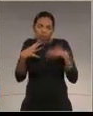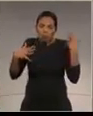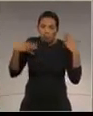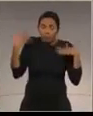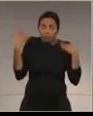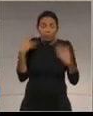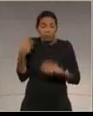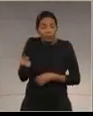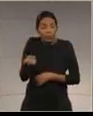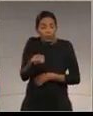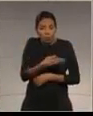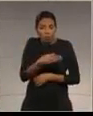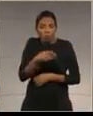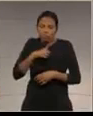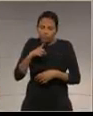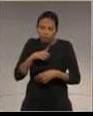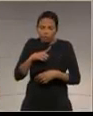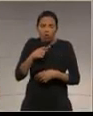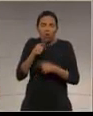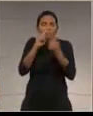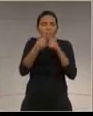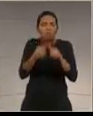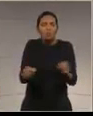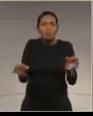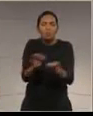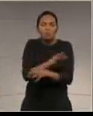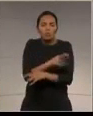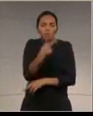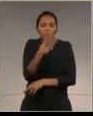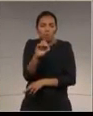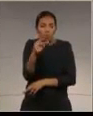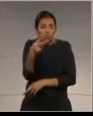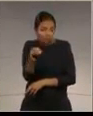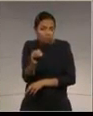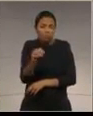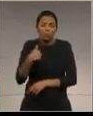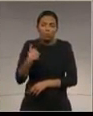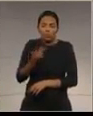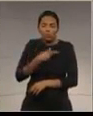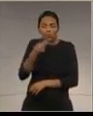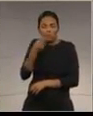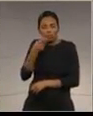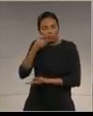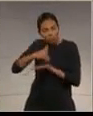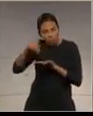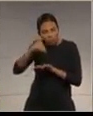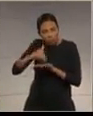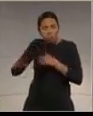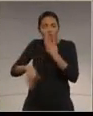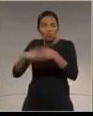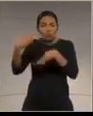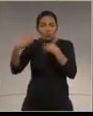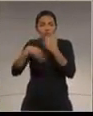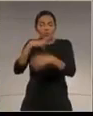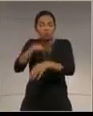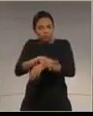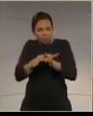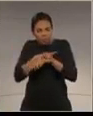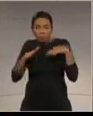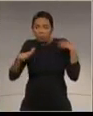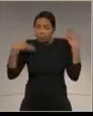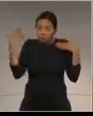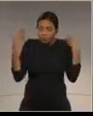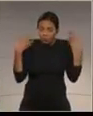Nacional do Iguaçu, se encerrará no ano de 2020, recomendamos que o Sr. Secretário de Desenvolvimento Sustentável e Turismo,